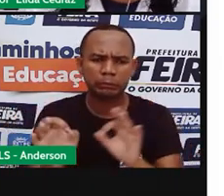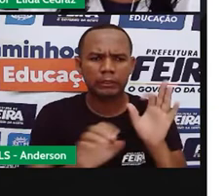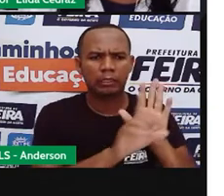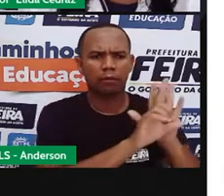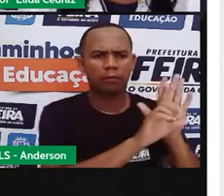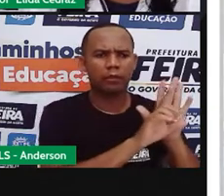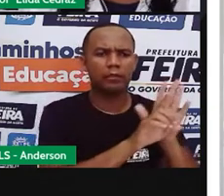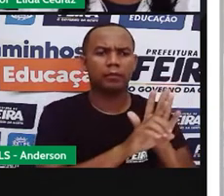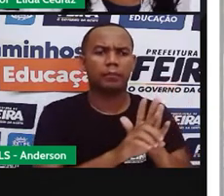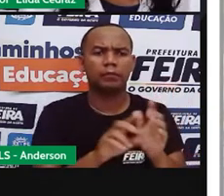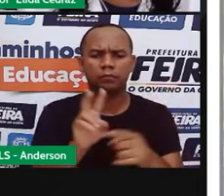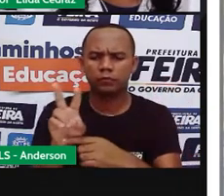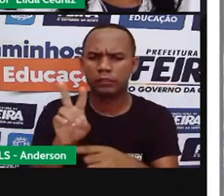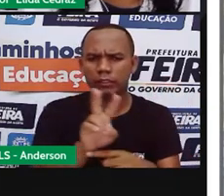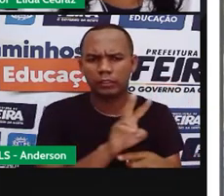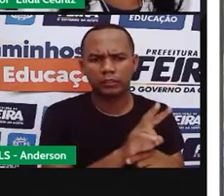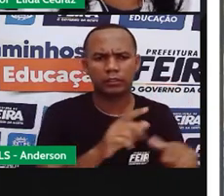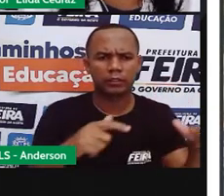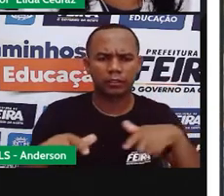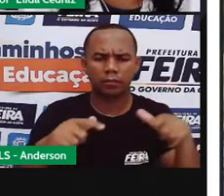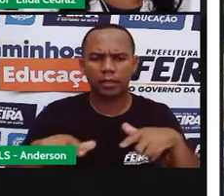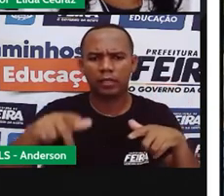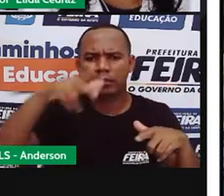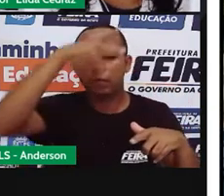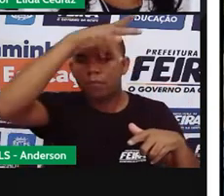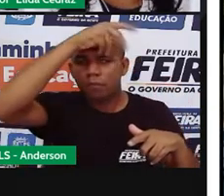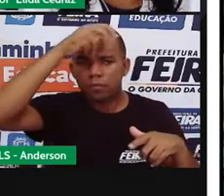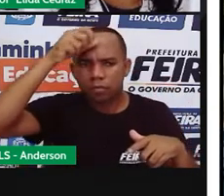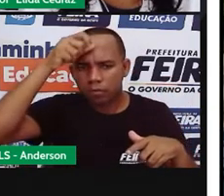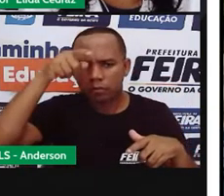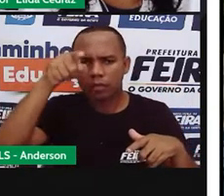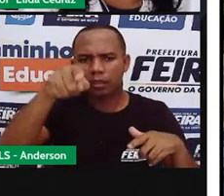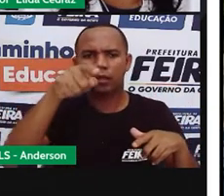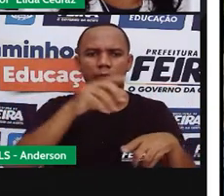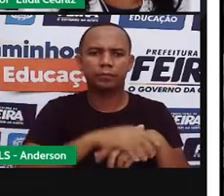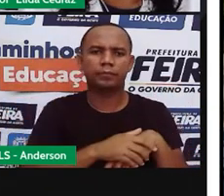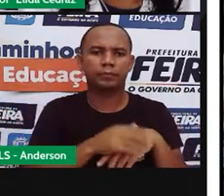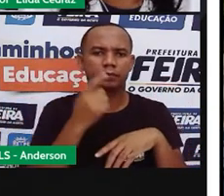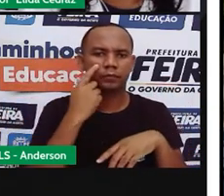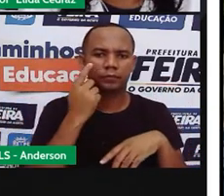trabalho do Prefeito. Aqui estão algumas câmaras de vereadores.